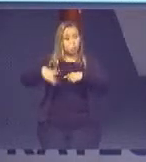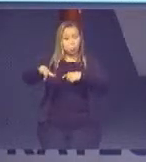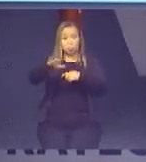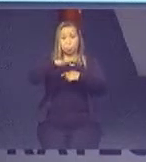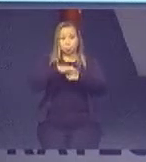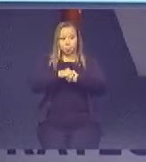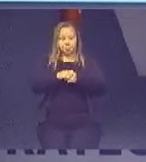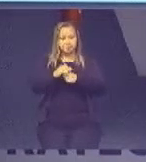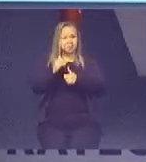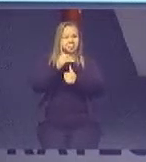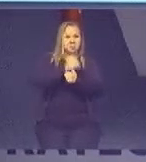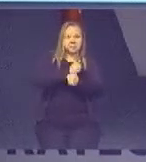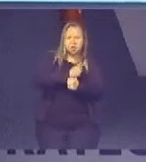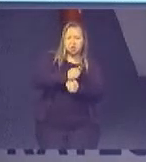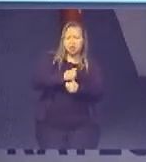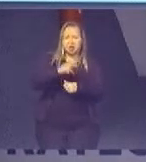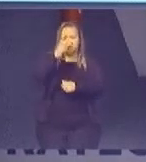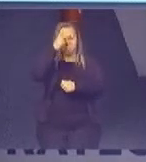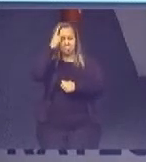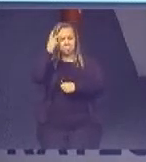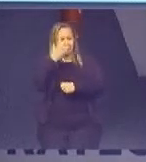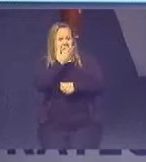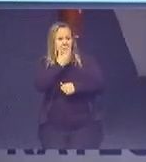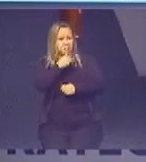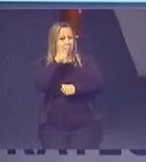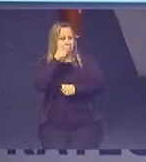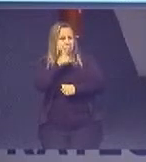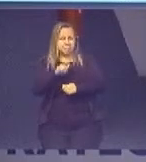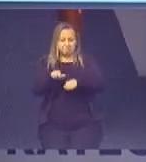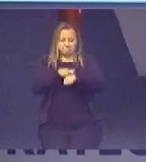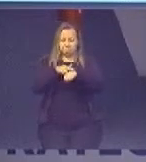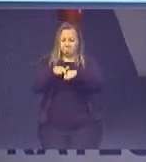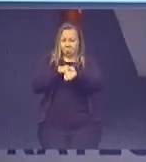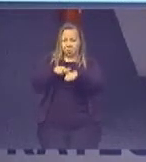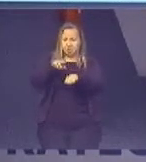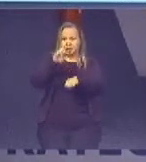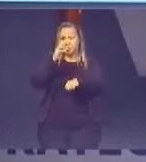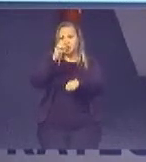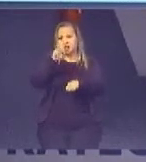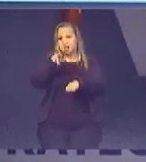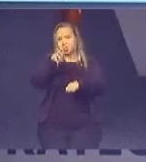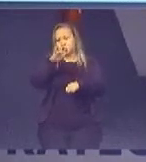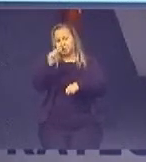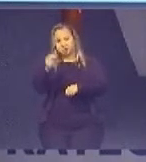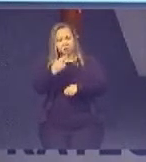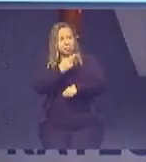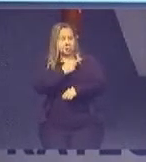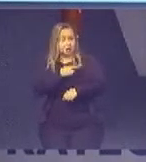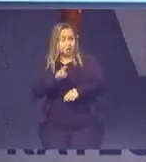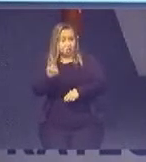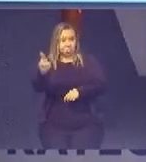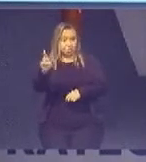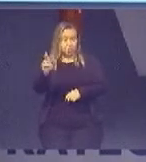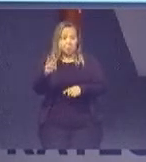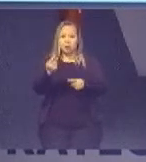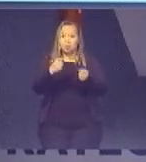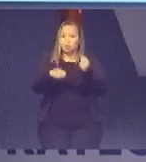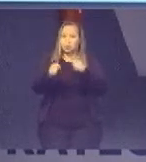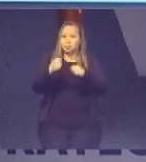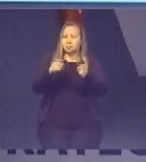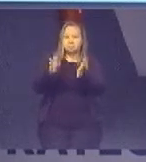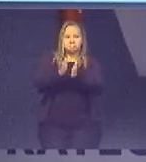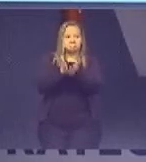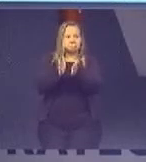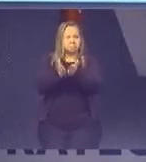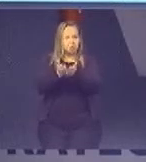gênero, deficiência, raça, etnia, origem, religião e condição econômica ou outro.